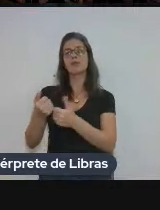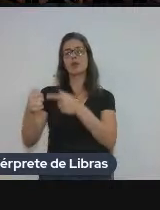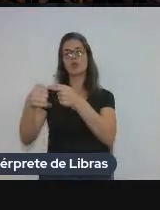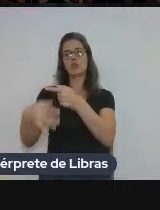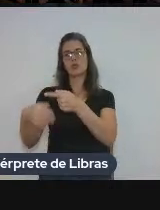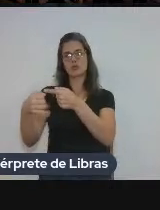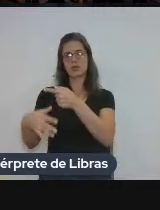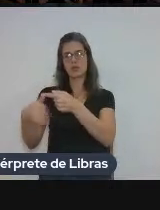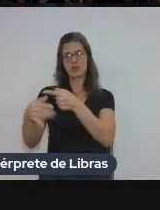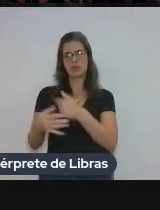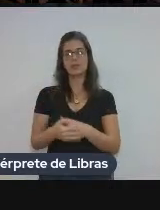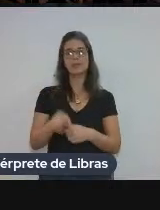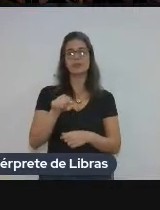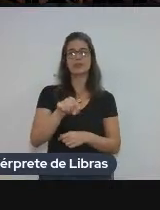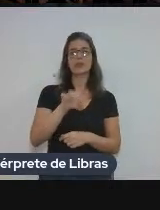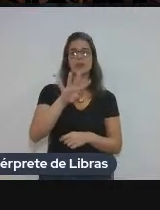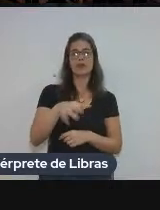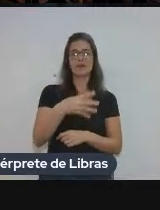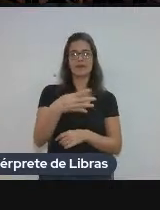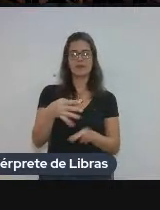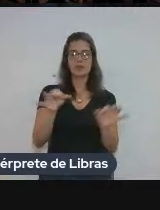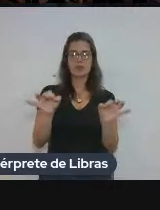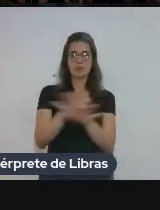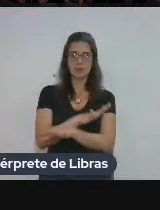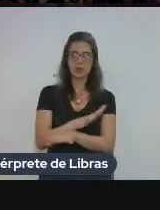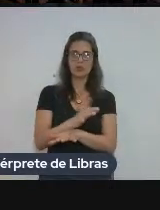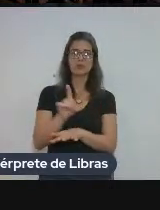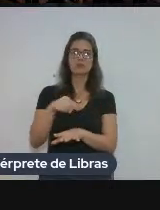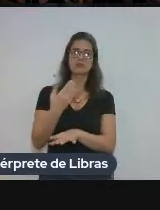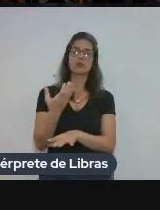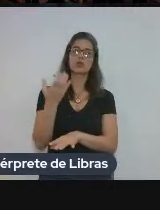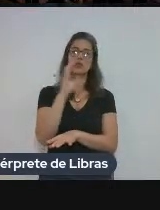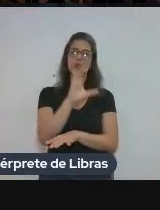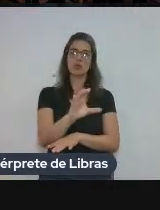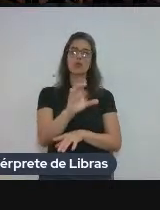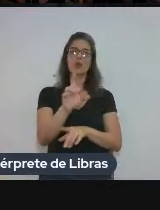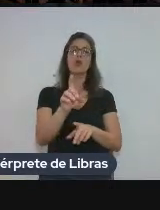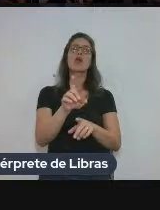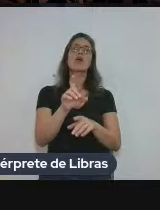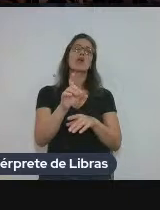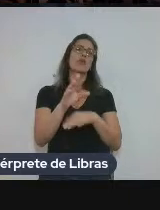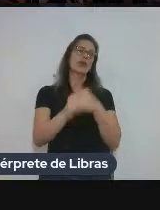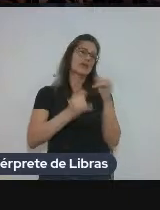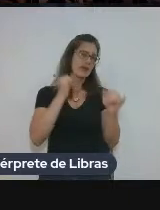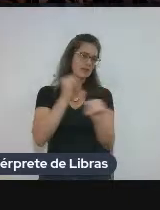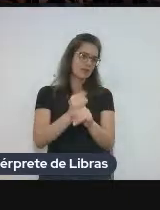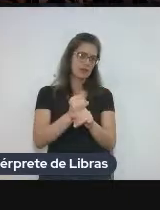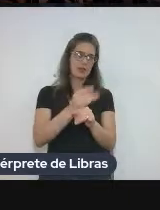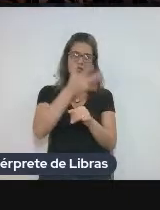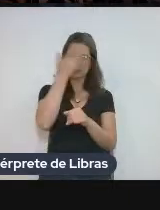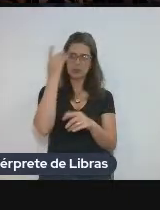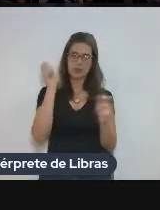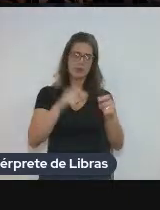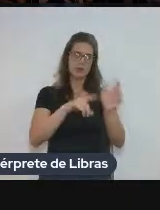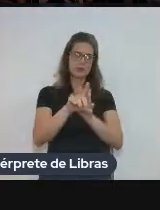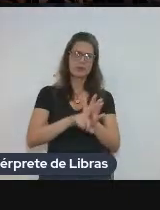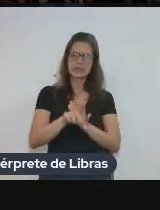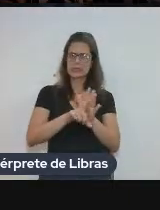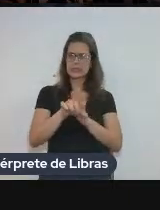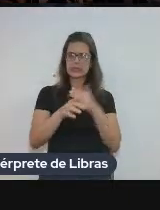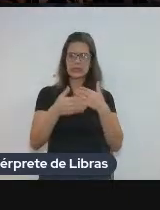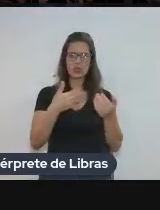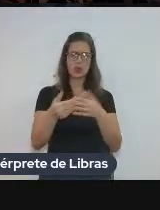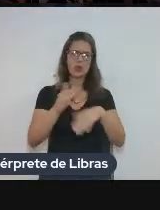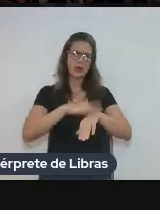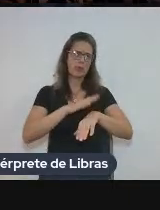estão prontas, a gente vai colocá-las online onde as pessoas podem acessar e usar no momento que elas quiserem em qualquer